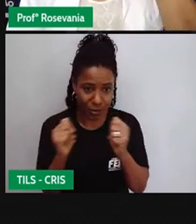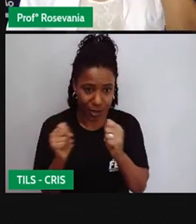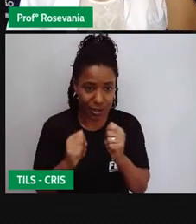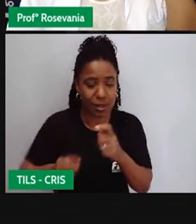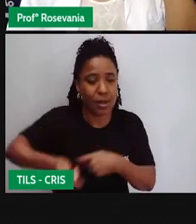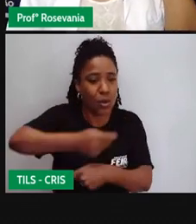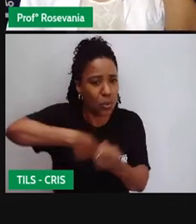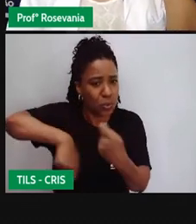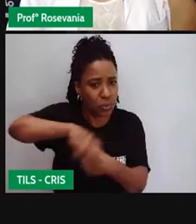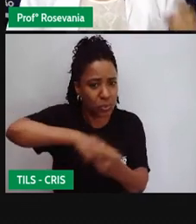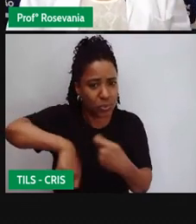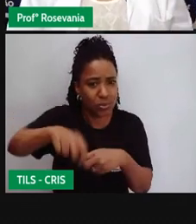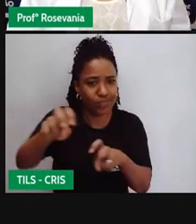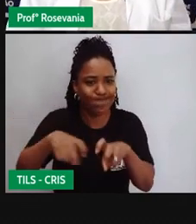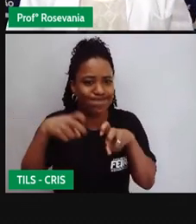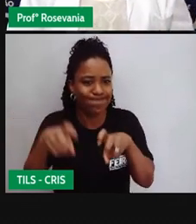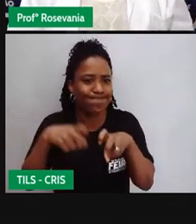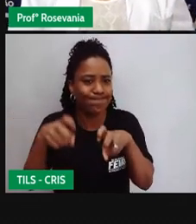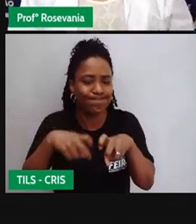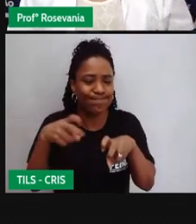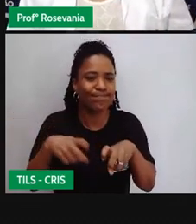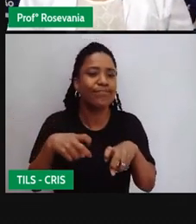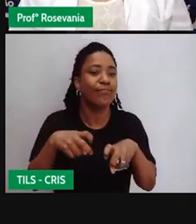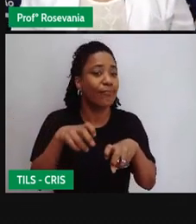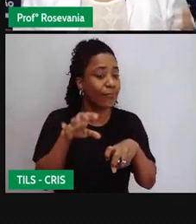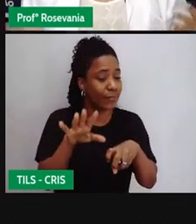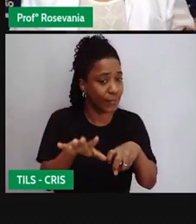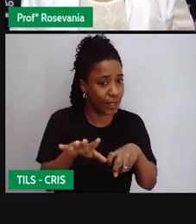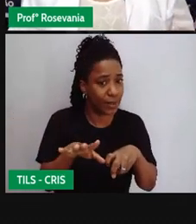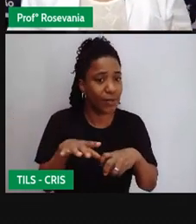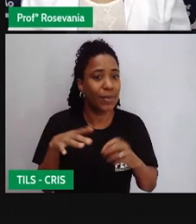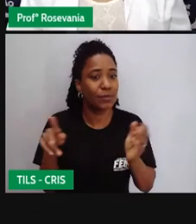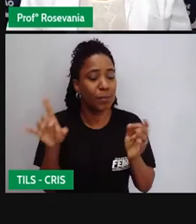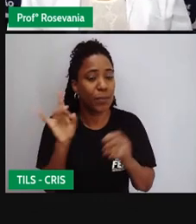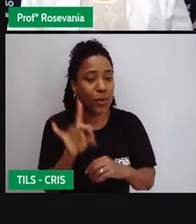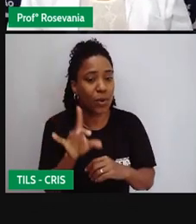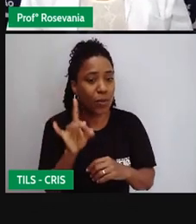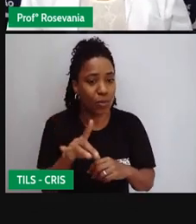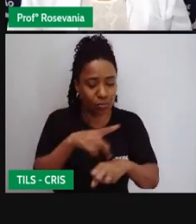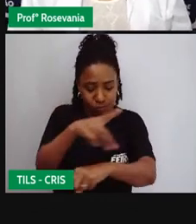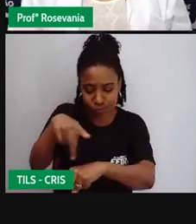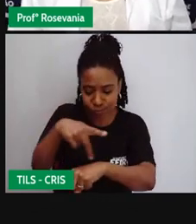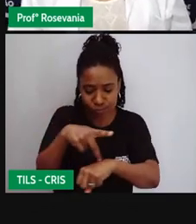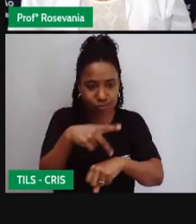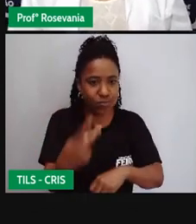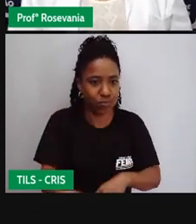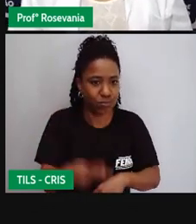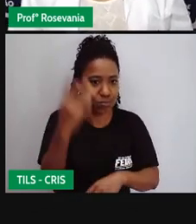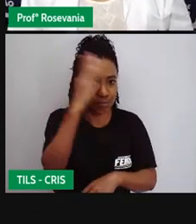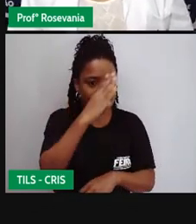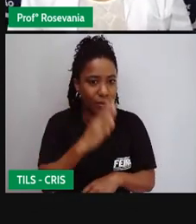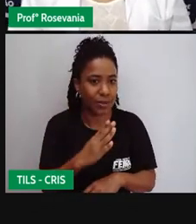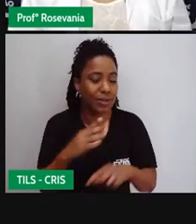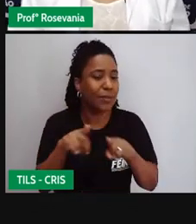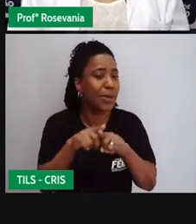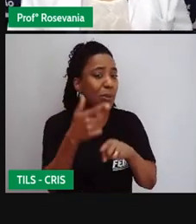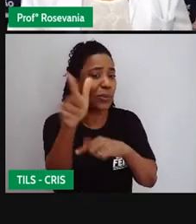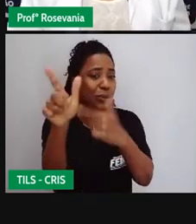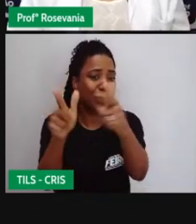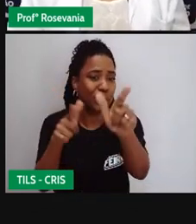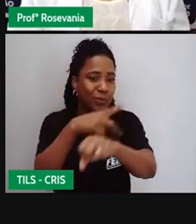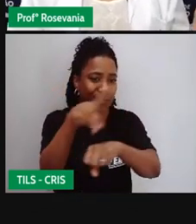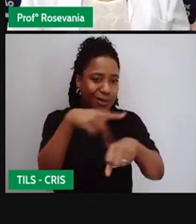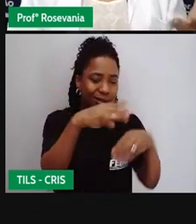atividade econômica importante para o nosso país, ela vem, não só para nós, como para todos os países, ela vem também carregadinha de coisas